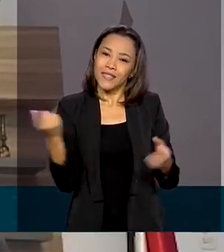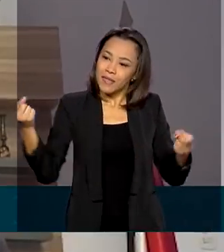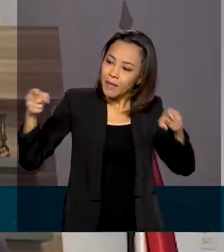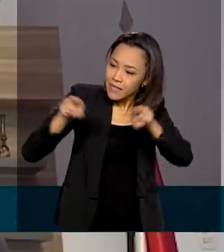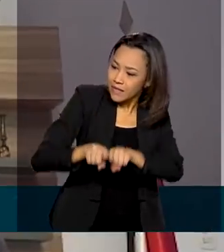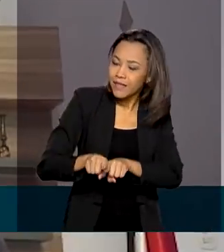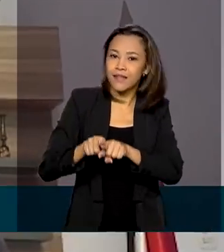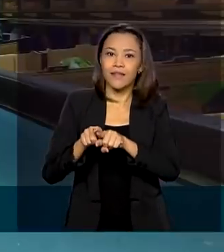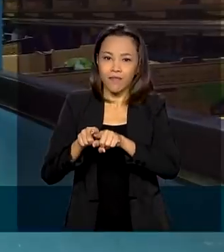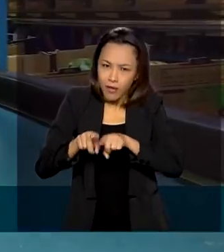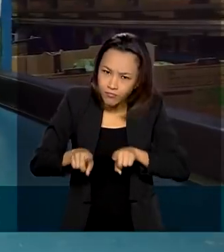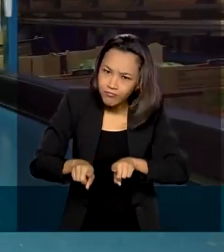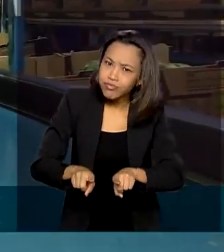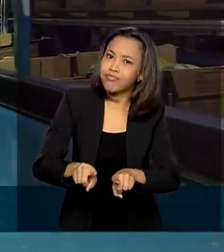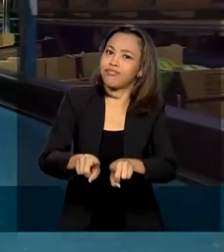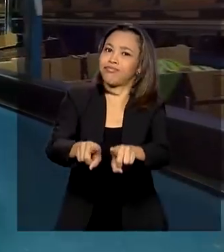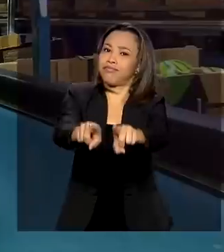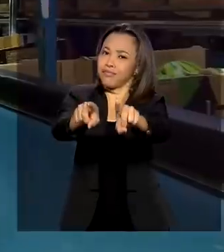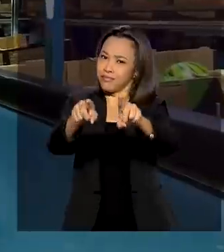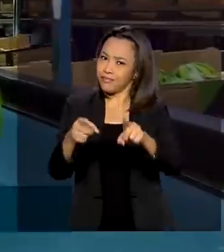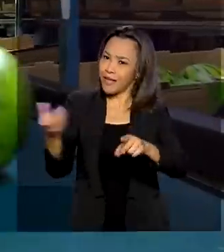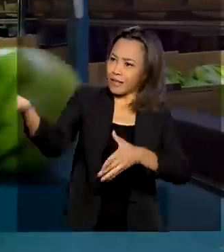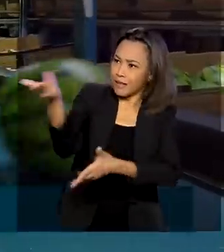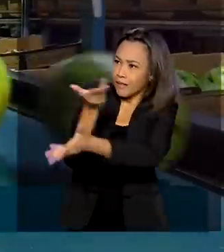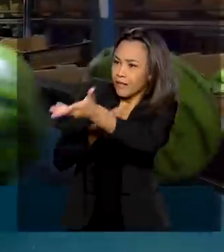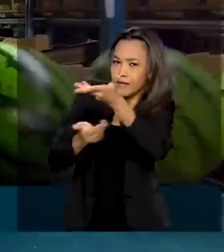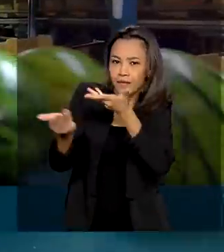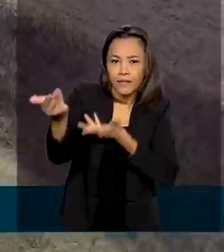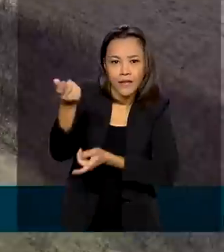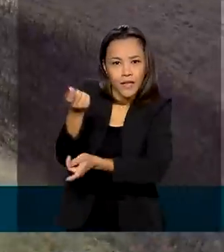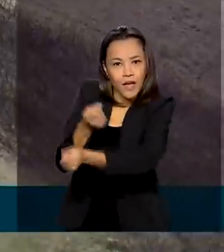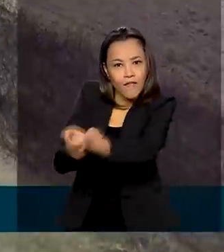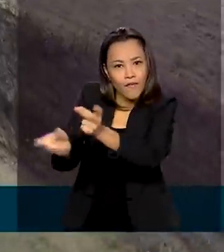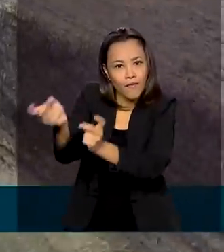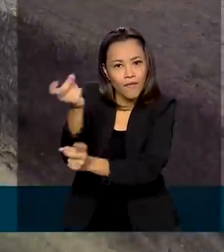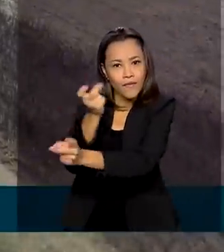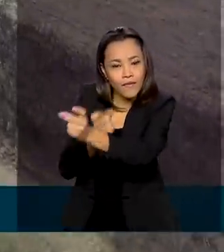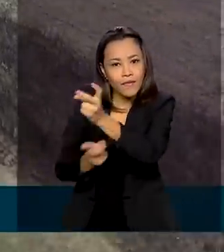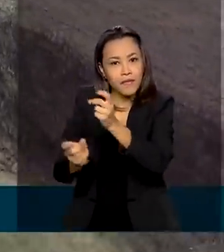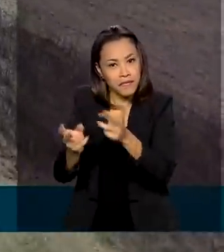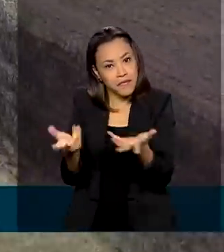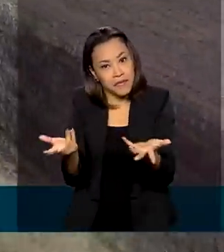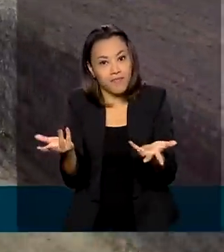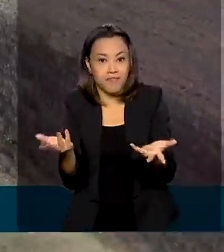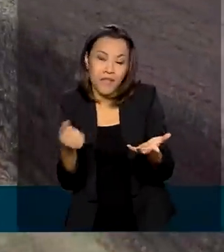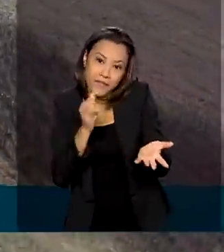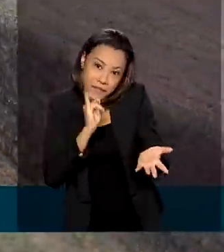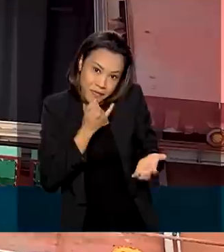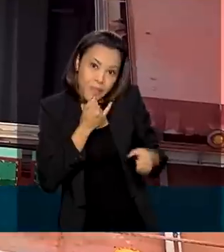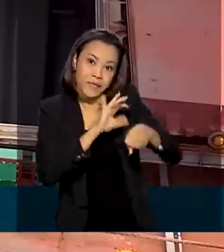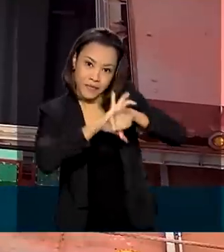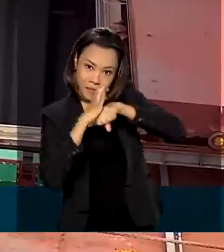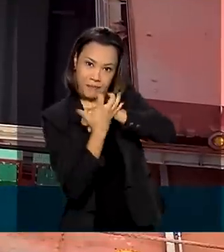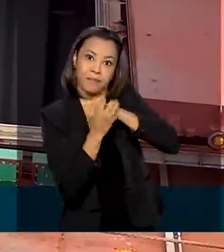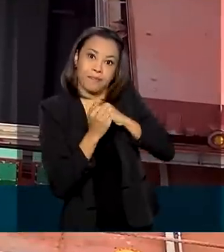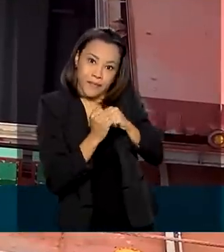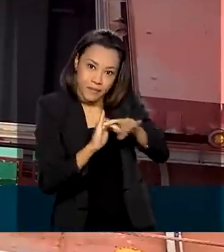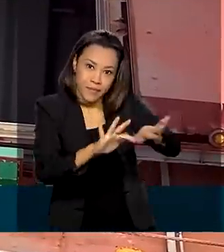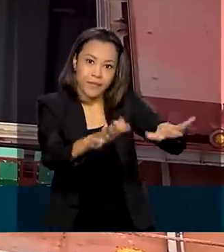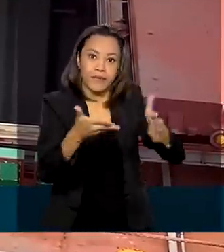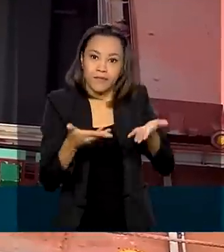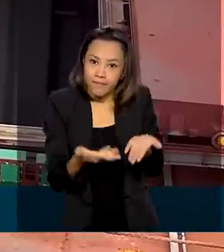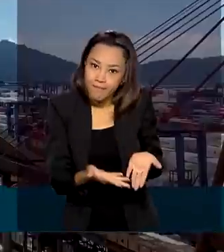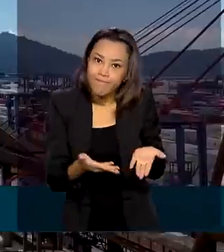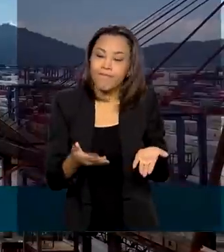vai seguir adiante. O intercâmbio comercial, apesar da pandemia, hoje, a partir